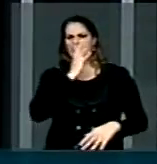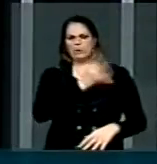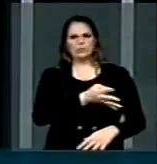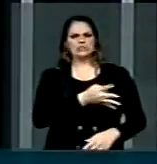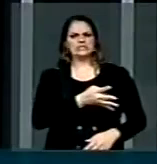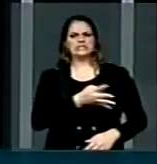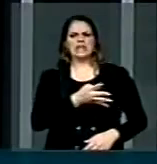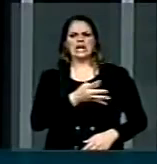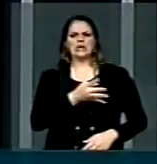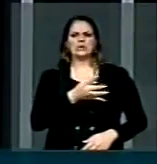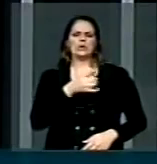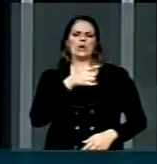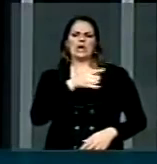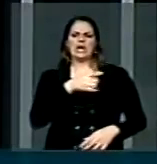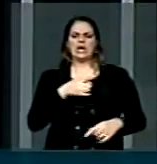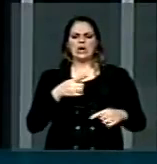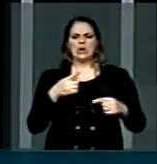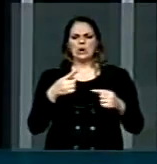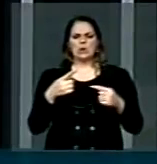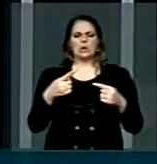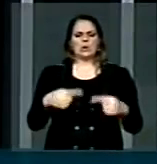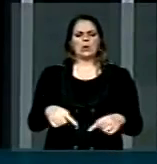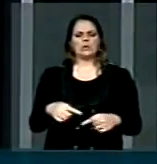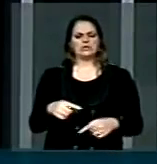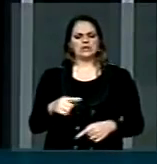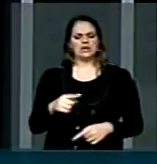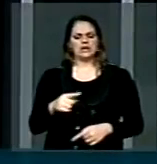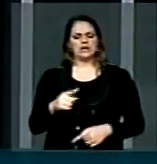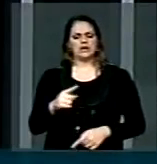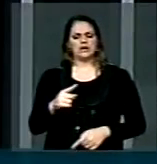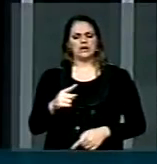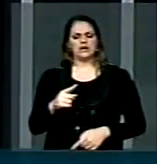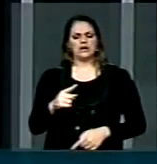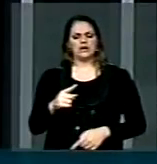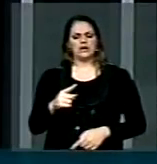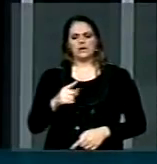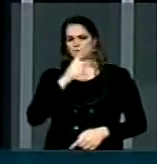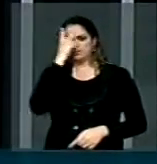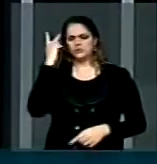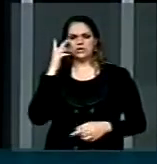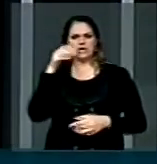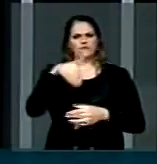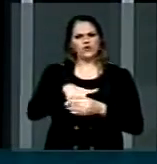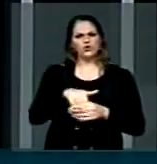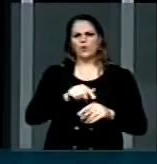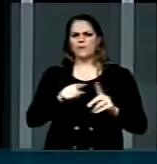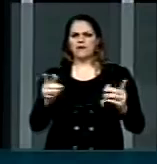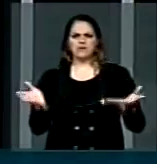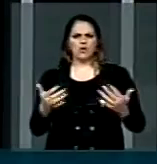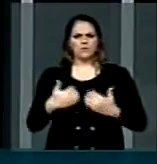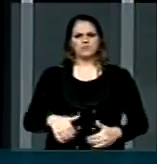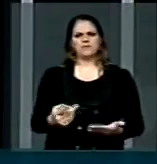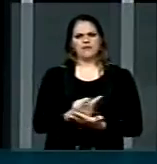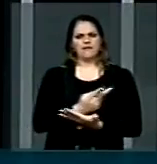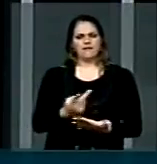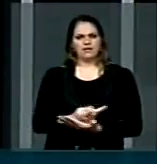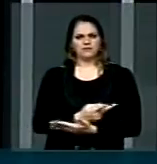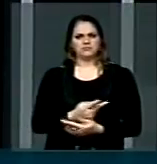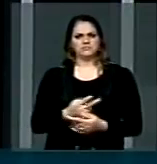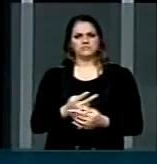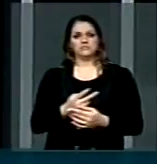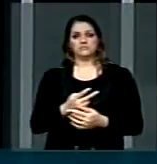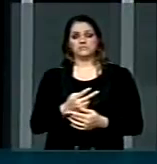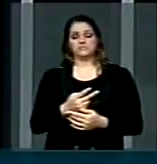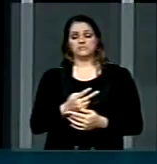de estar ferindo a plataforma que o elegeu. O reitor, a universidade, os